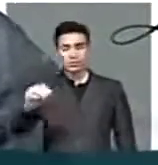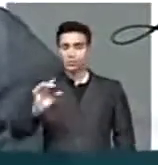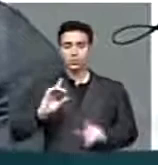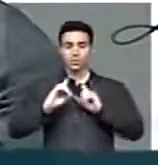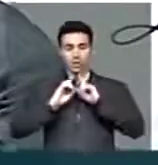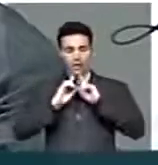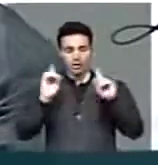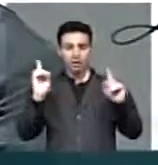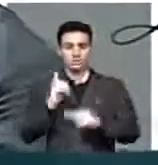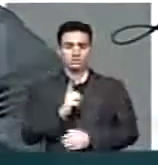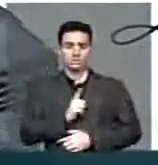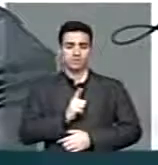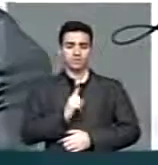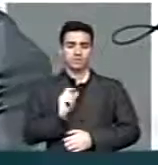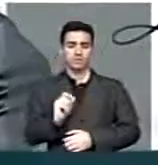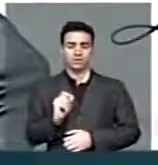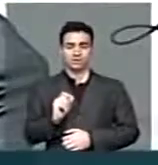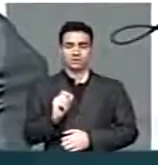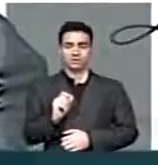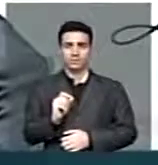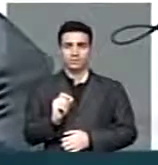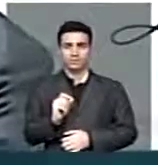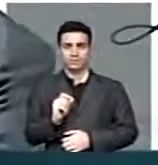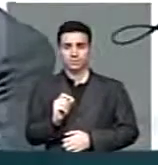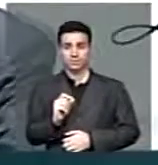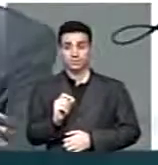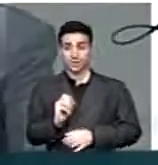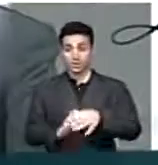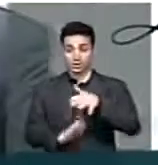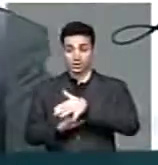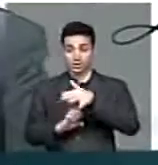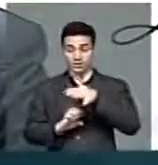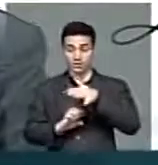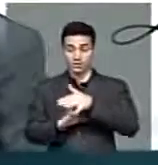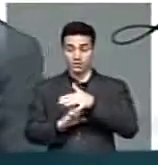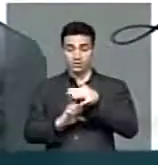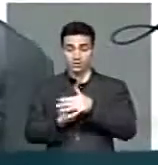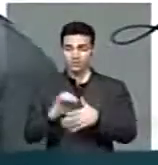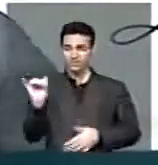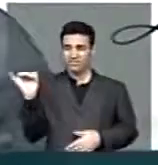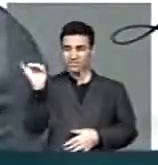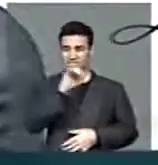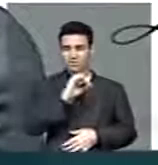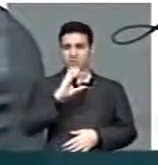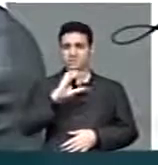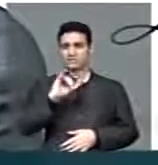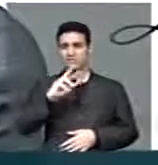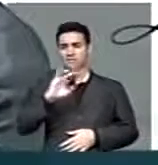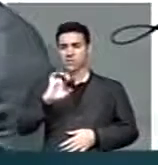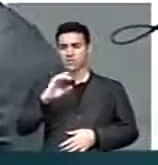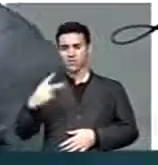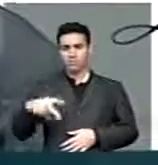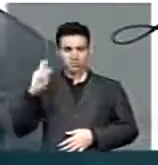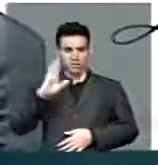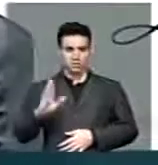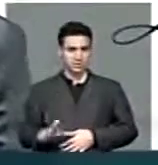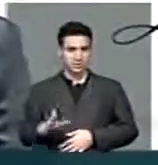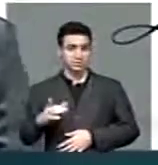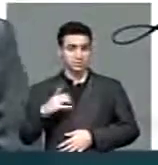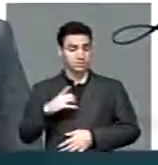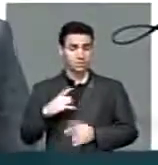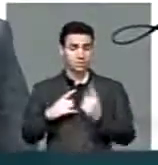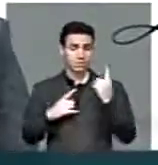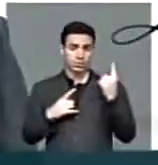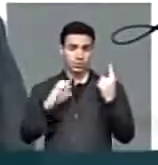A Companhia de Aviação Civil do Brasil tem aí um monopólio